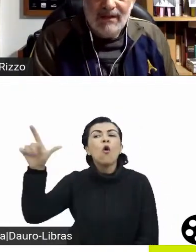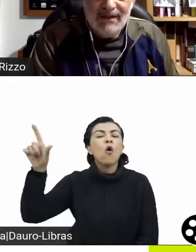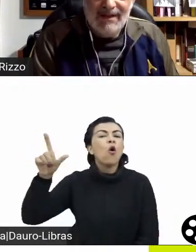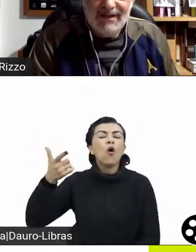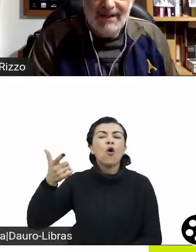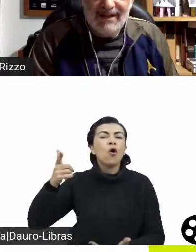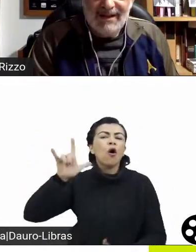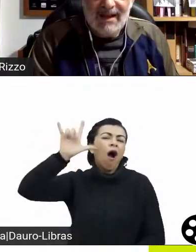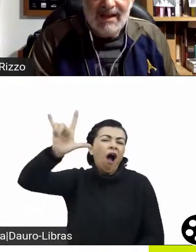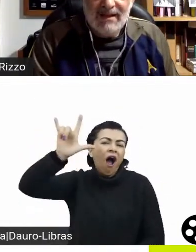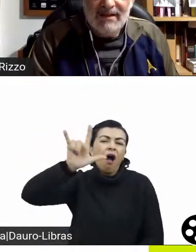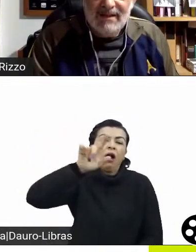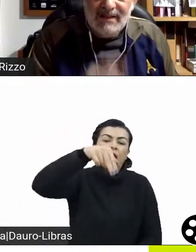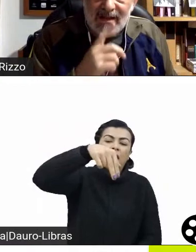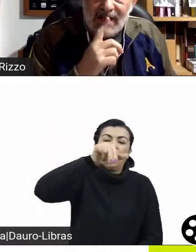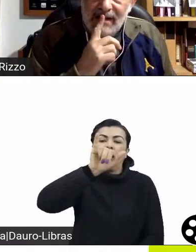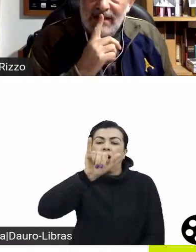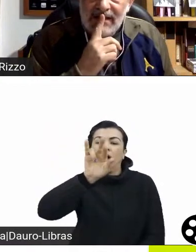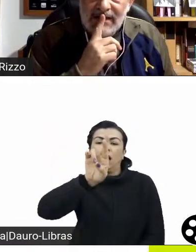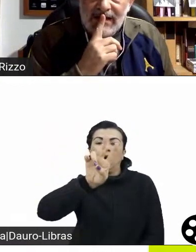90 que agora eu não me lembro.